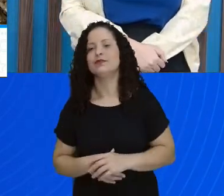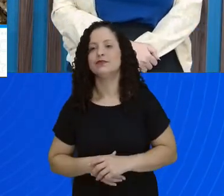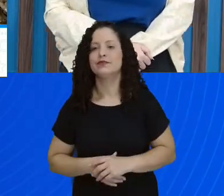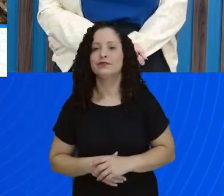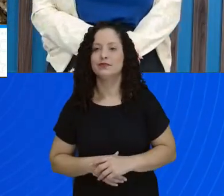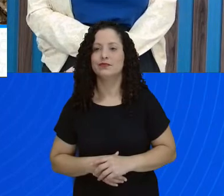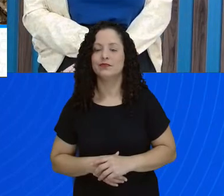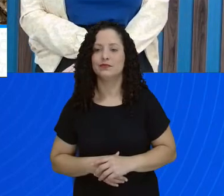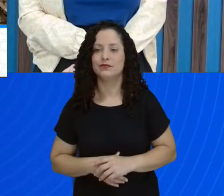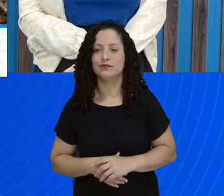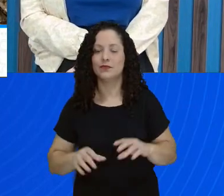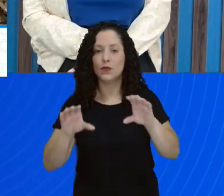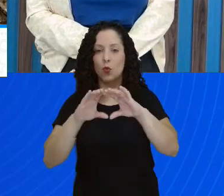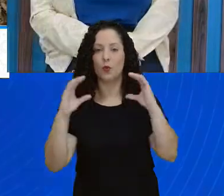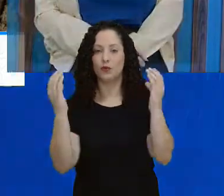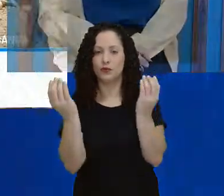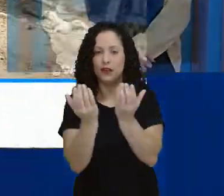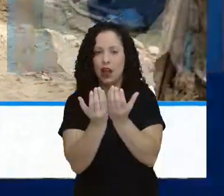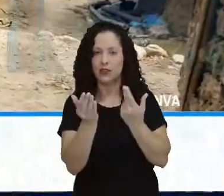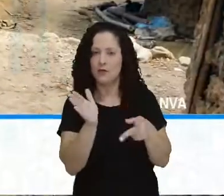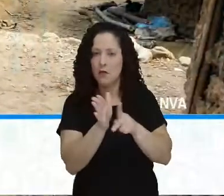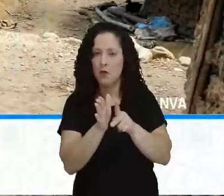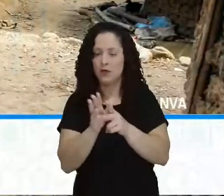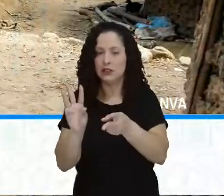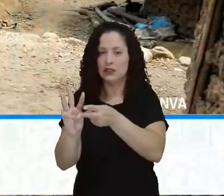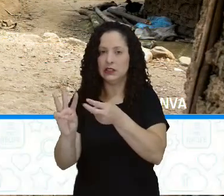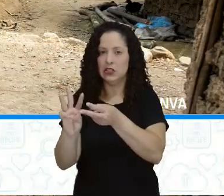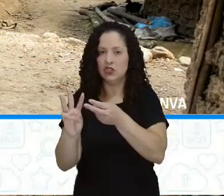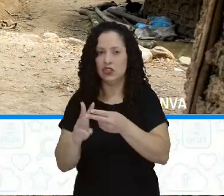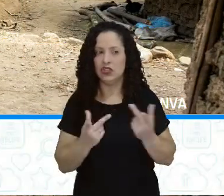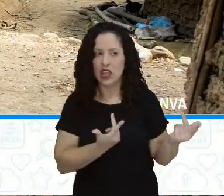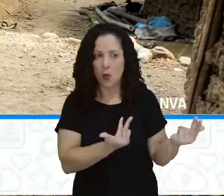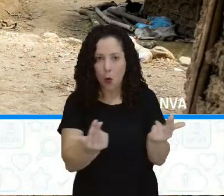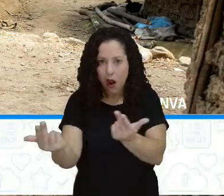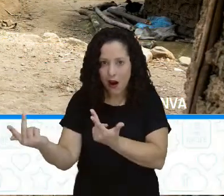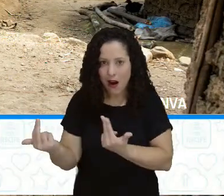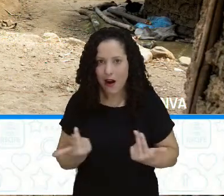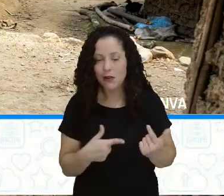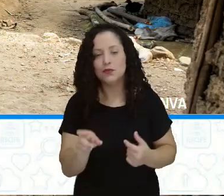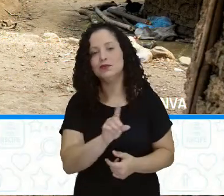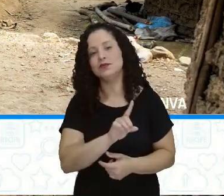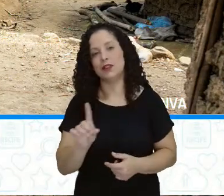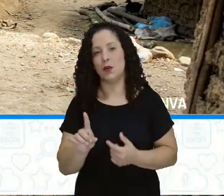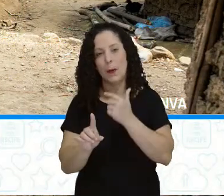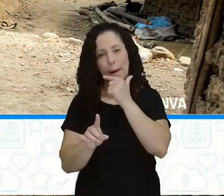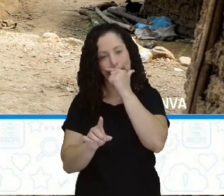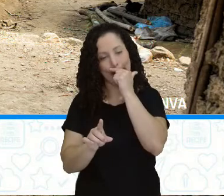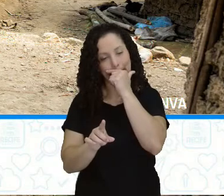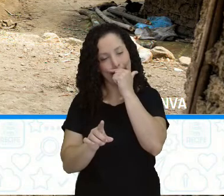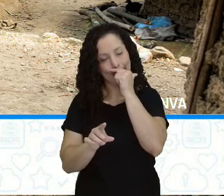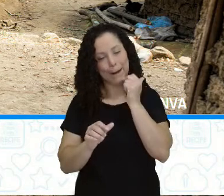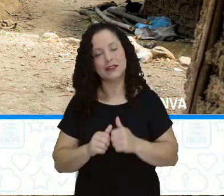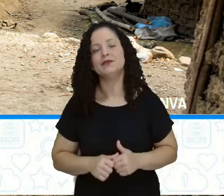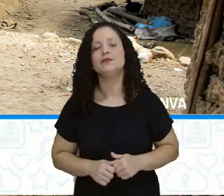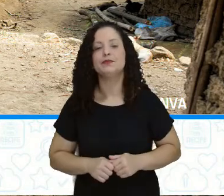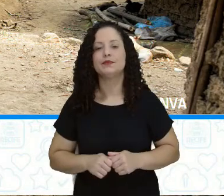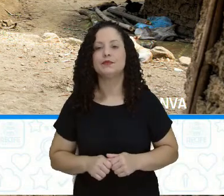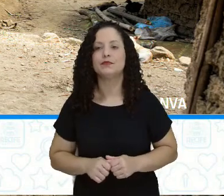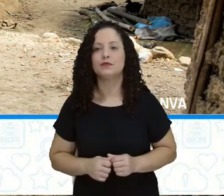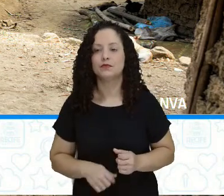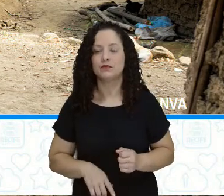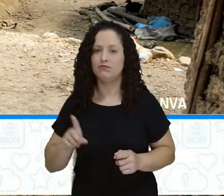As comunidades indígenas não são todas iguais como a população de diferentes cidades e países.